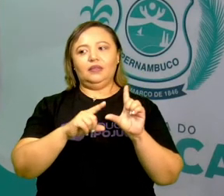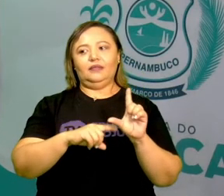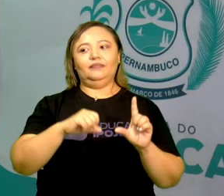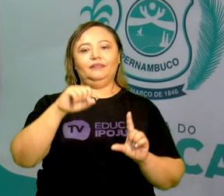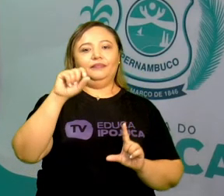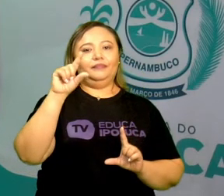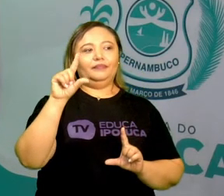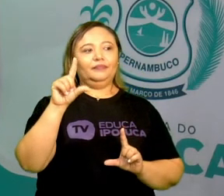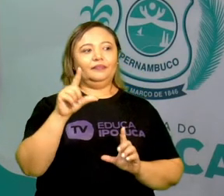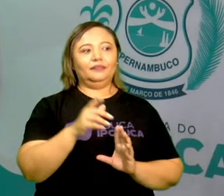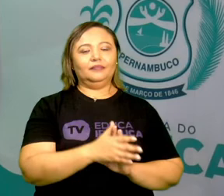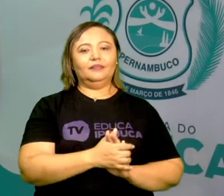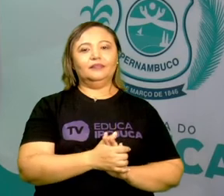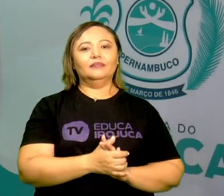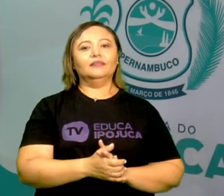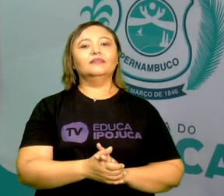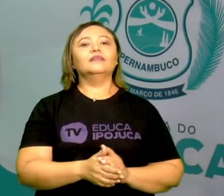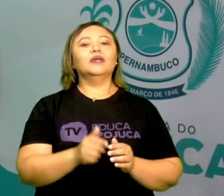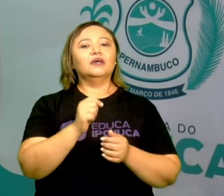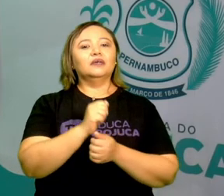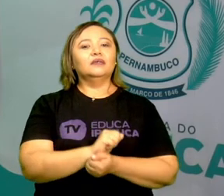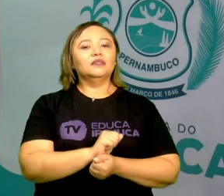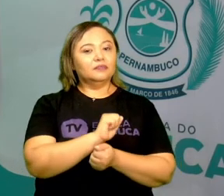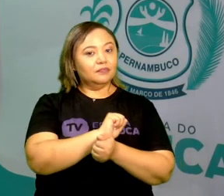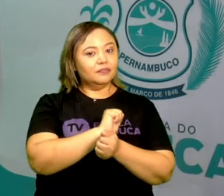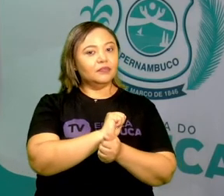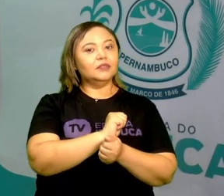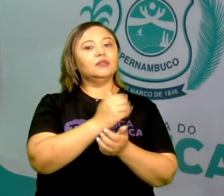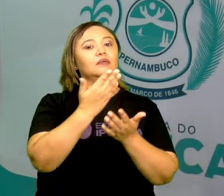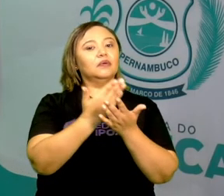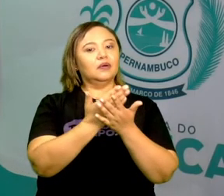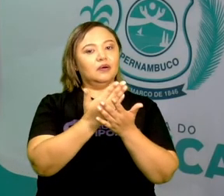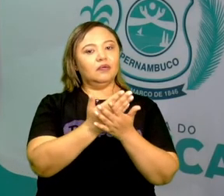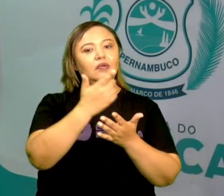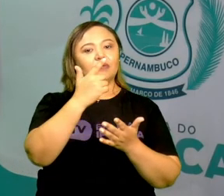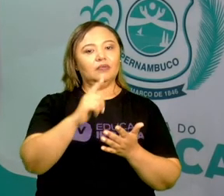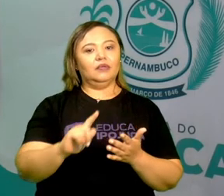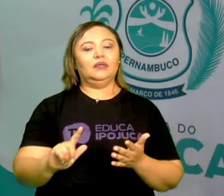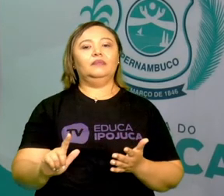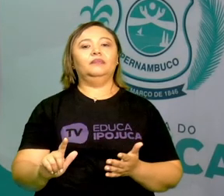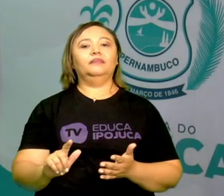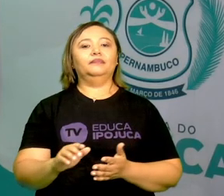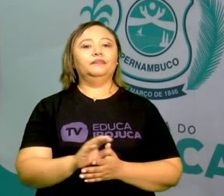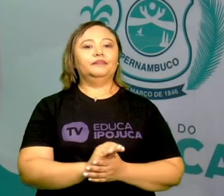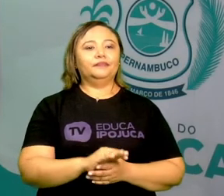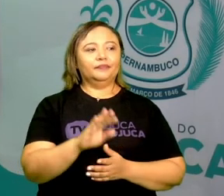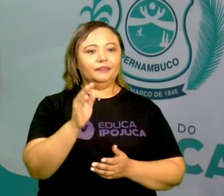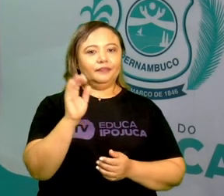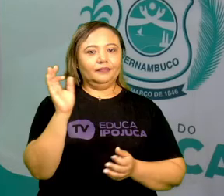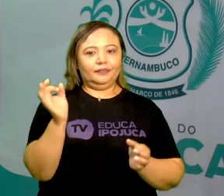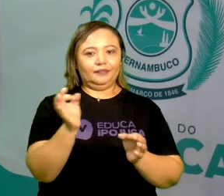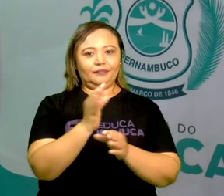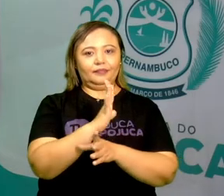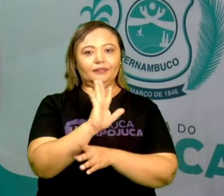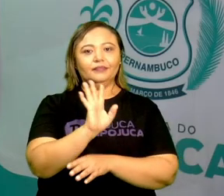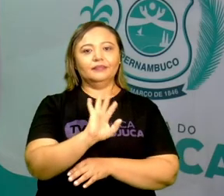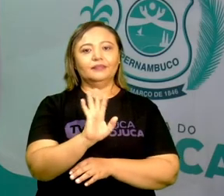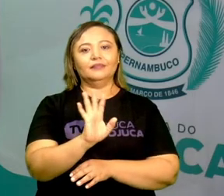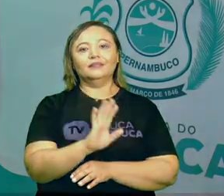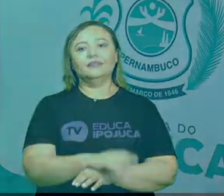maiúscula. Eu aguardo você na próxima aula. Até lá, se Deus quiser!